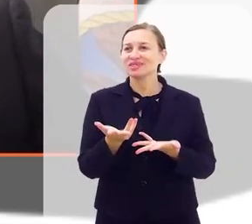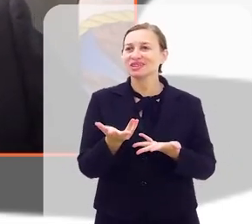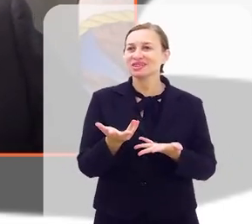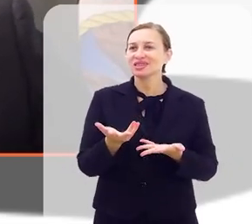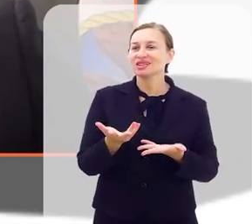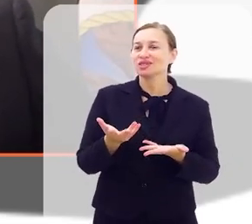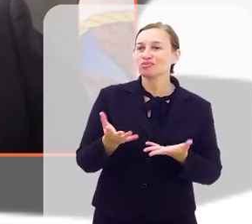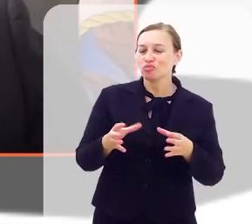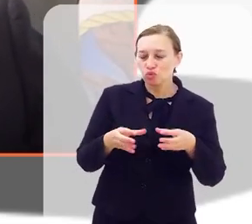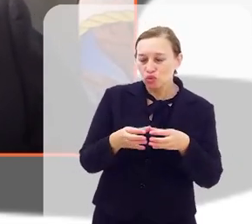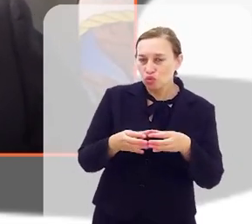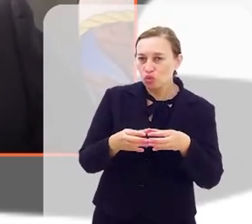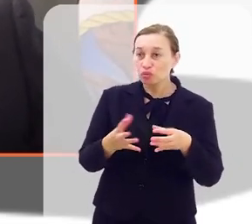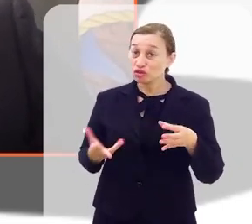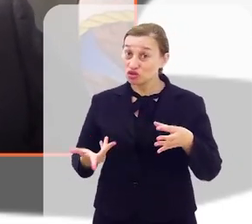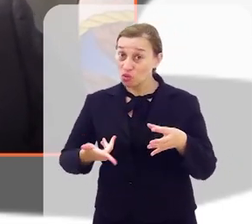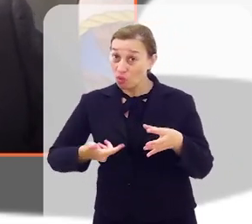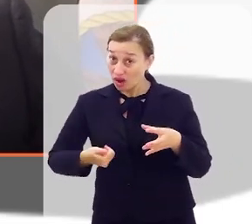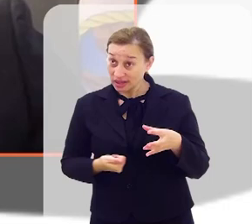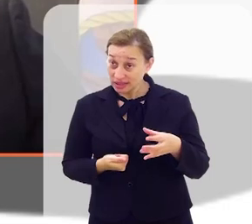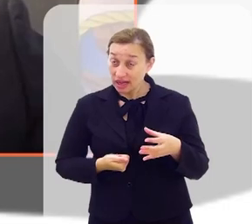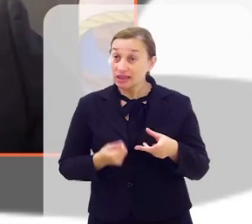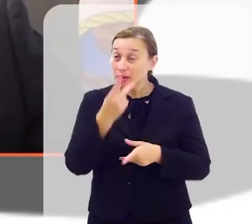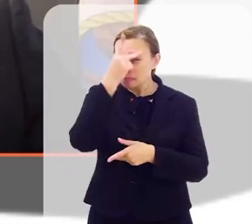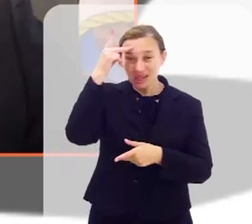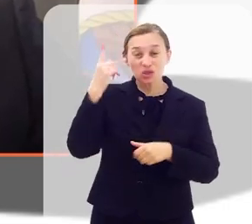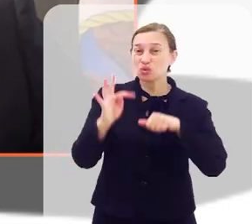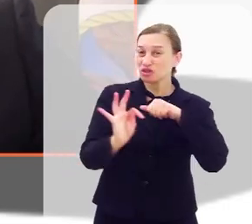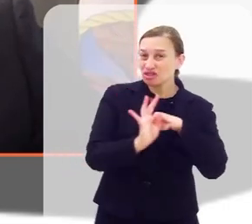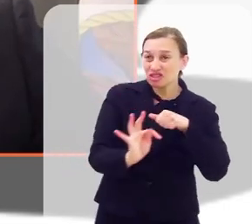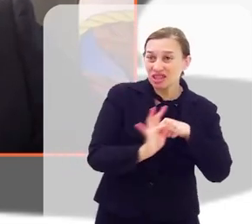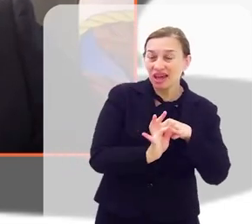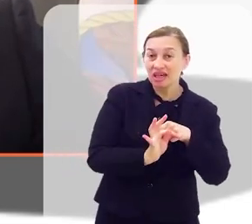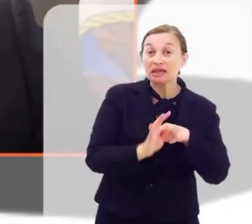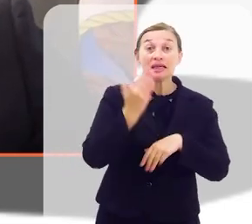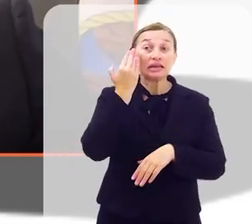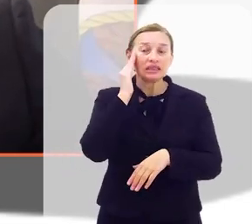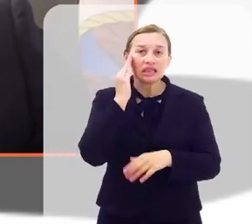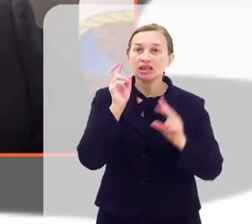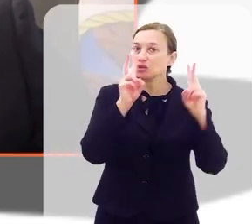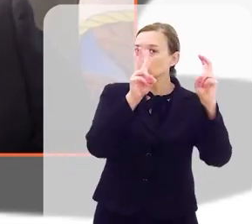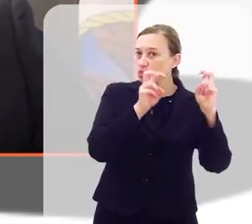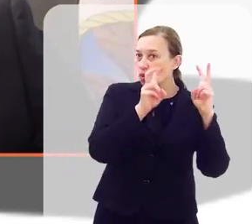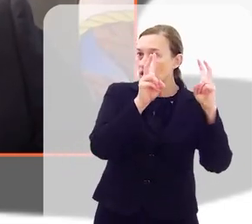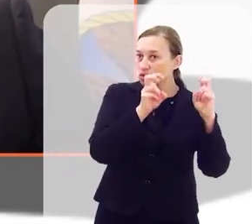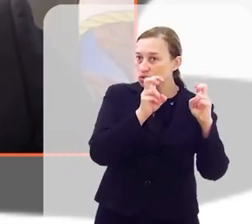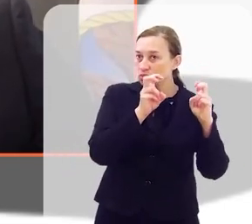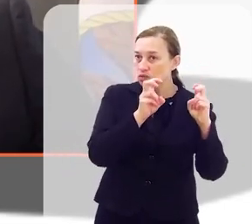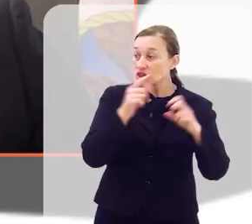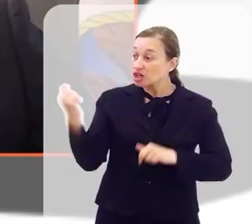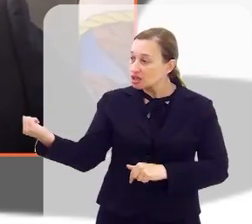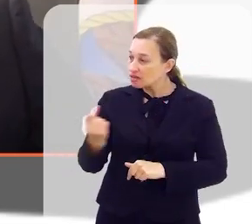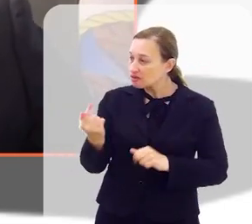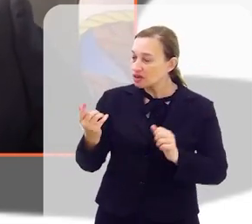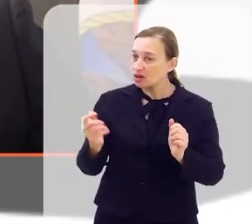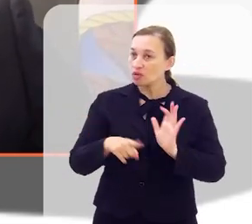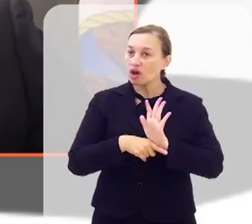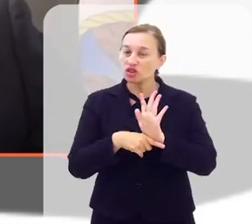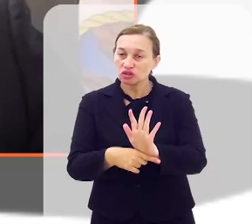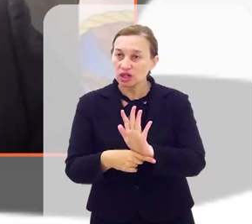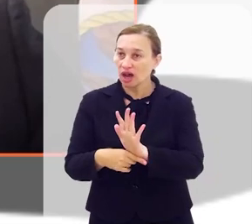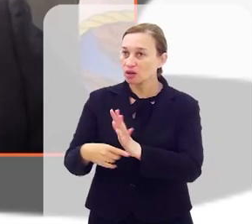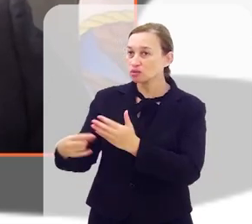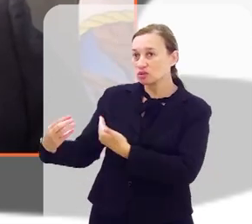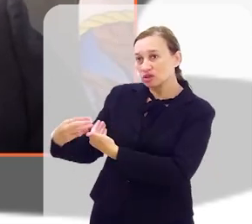ter equipe qualificada, procuramos ter pessoas técnicas que entendam do assunto e que venham nos ajudar, nos